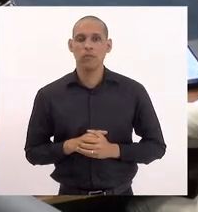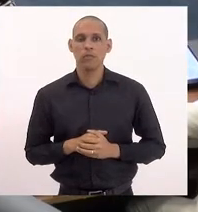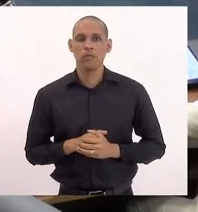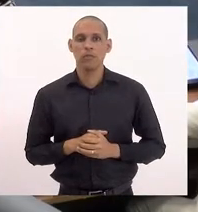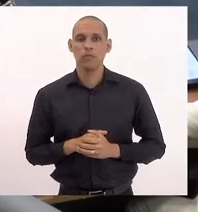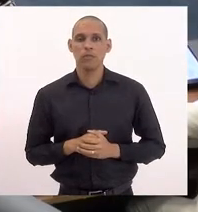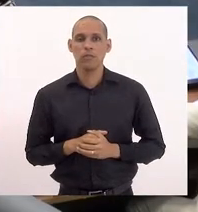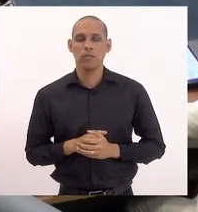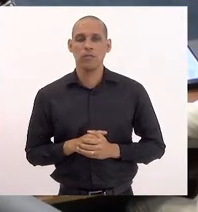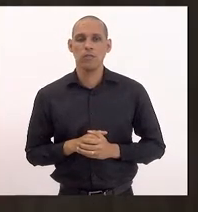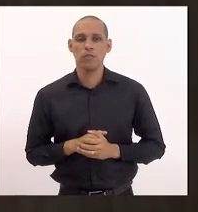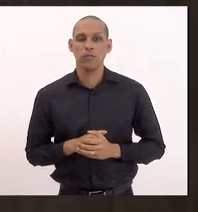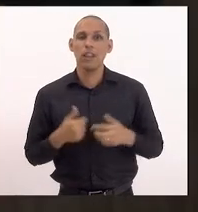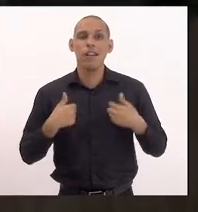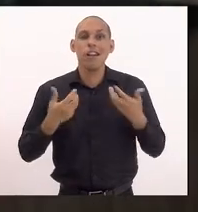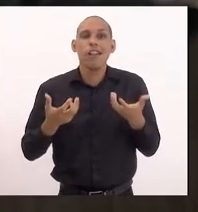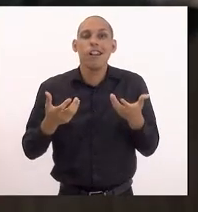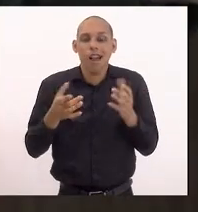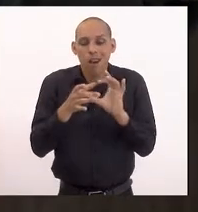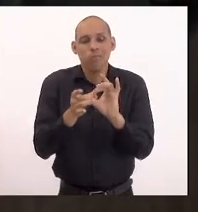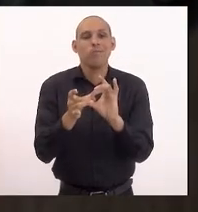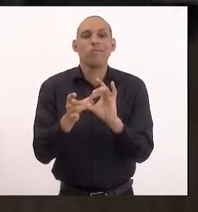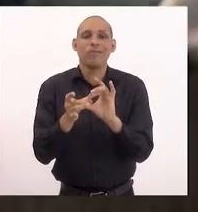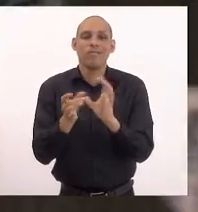Não sei, eu estou querendo conciliar.